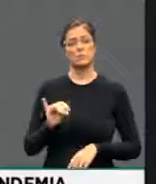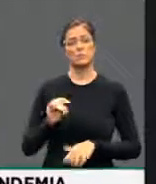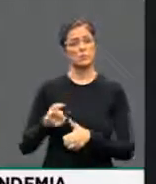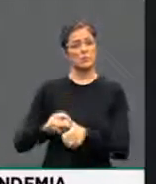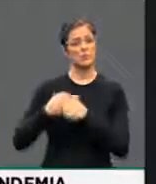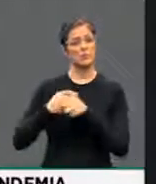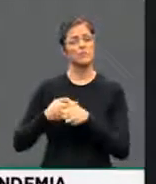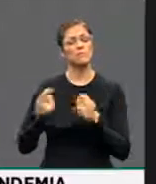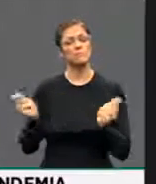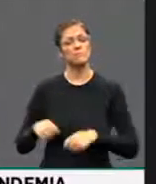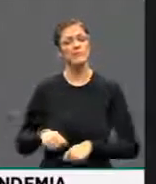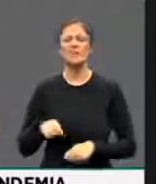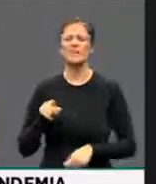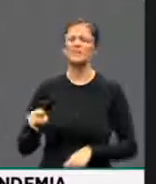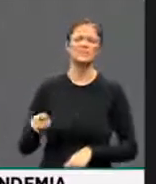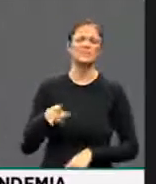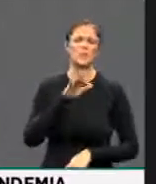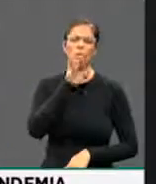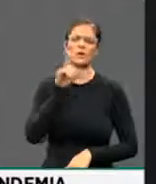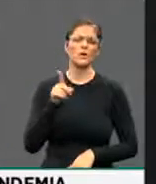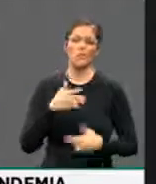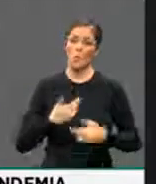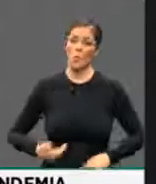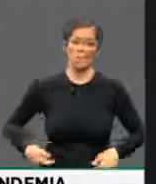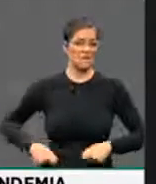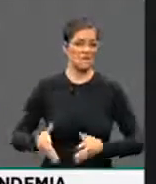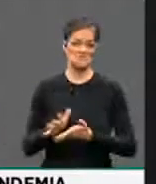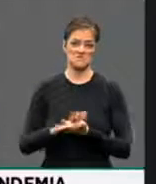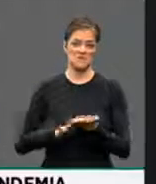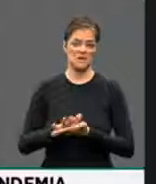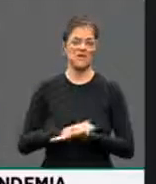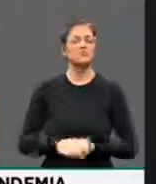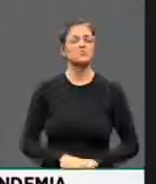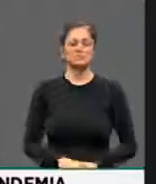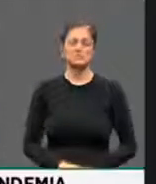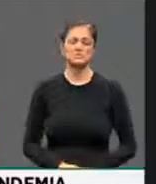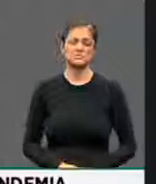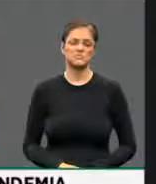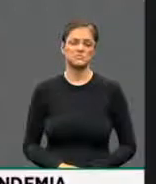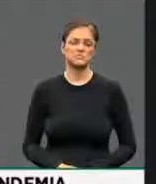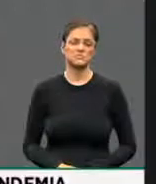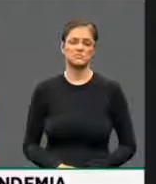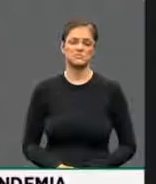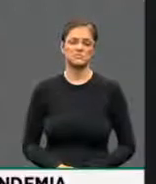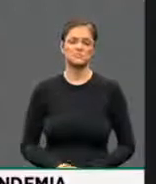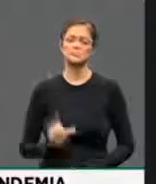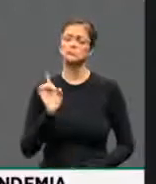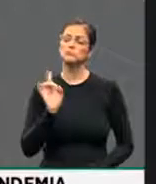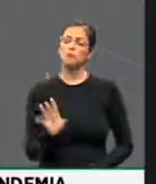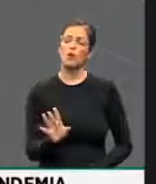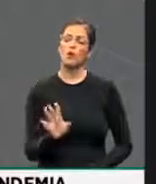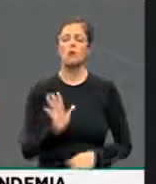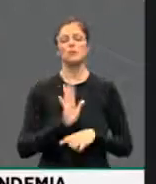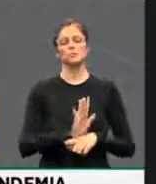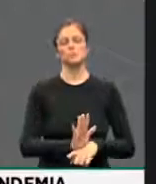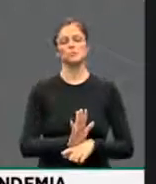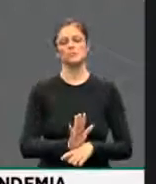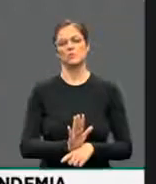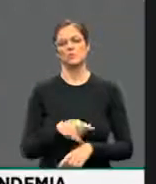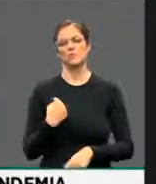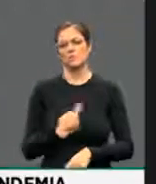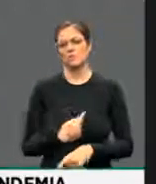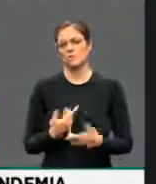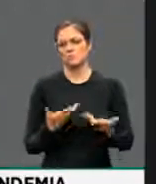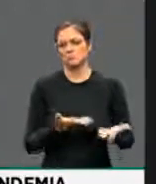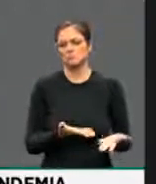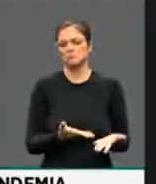e nenhum acréscimo orçamentário para o governo. Então, era só uma consideração que iríamos fazer a eles. Poderíamos falar